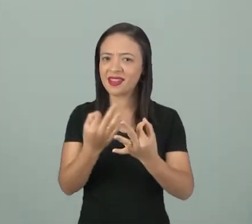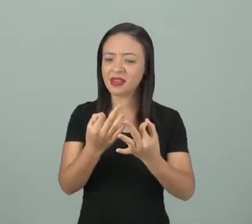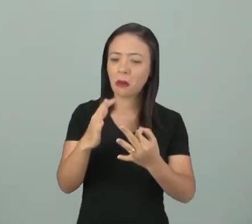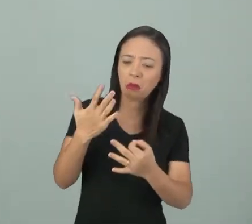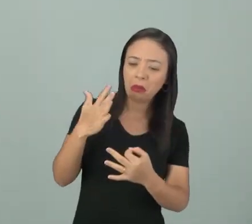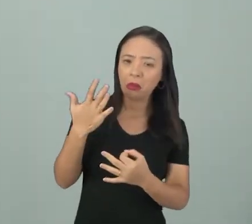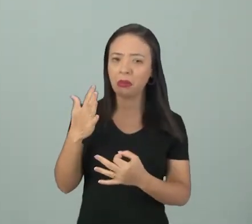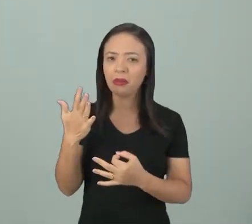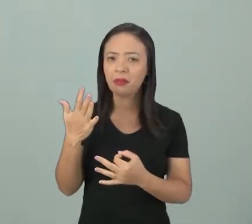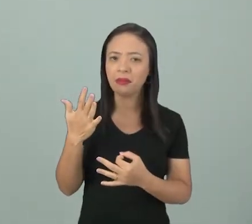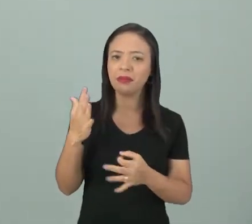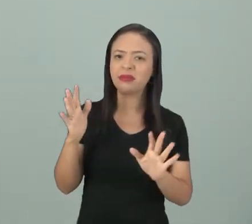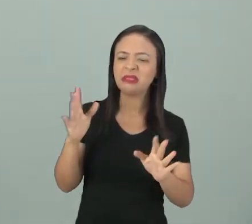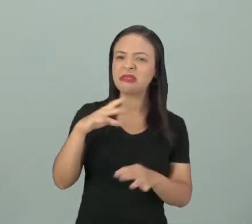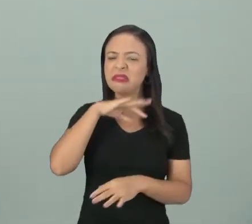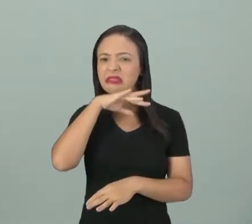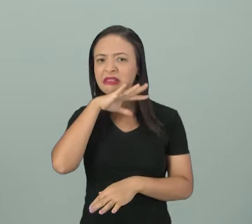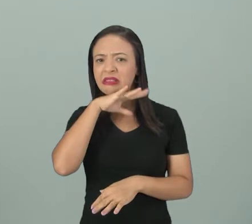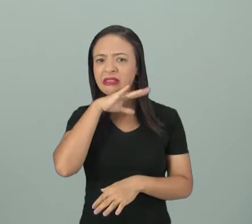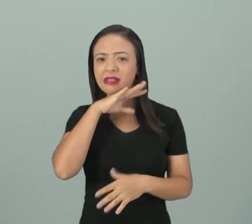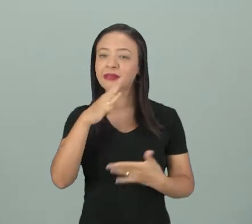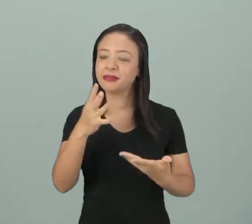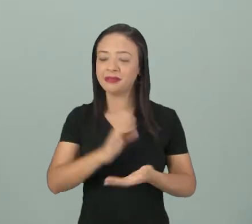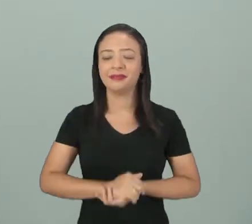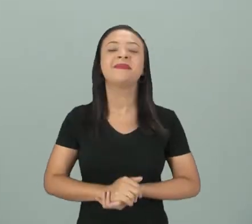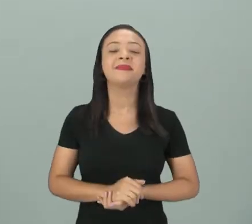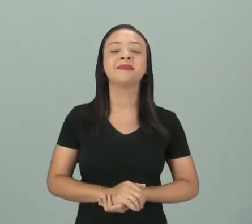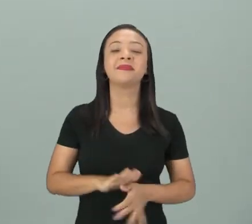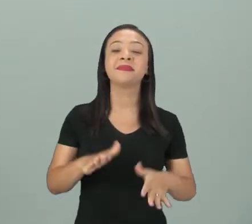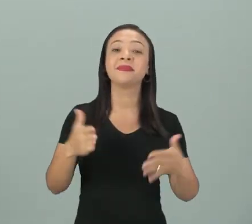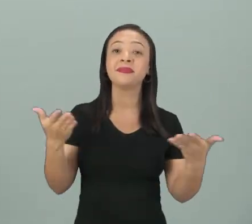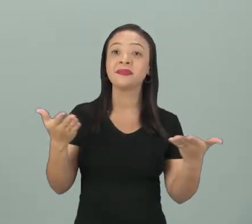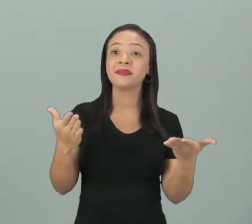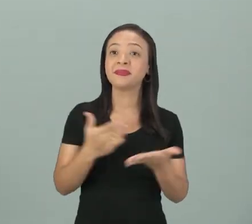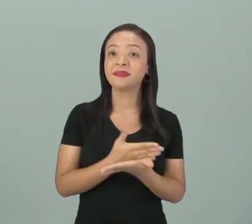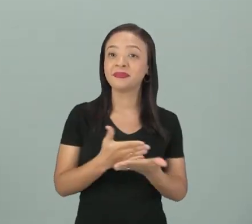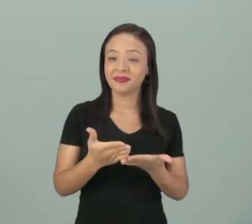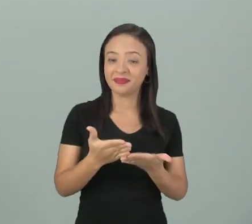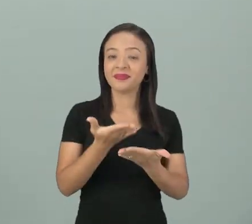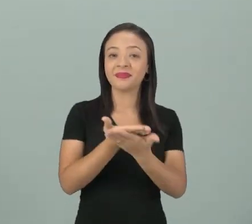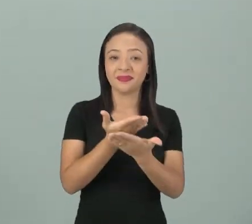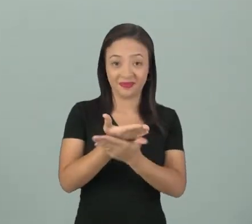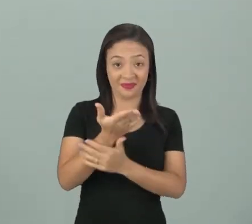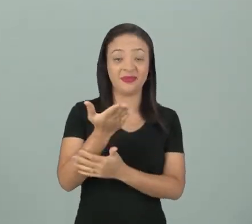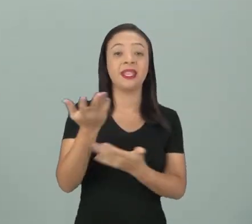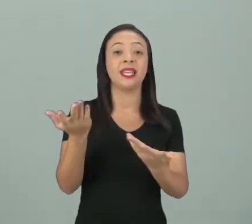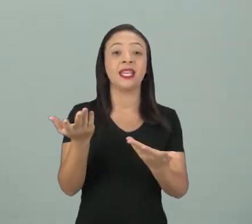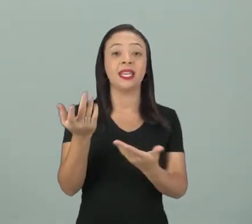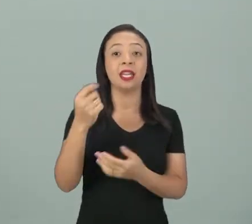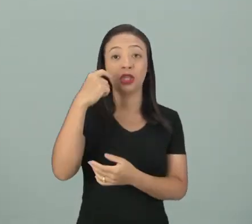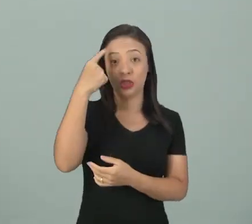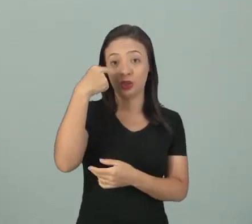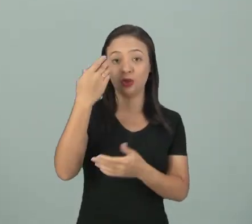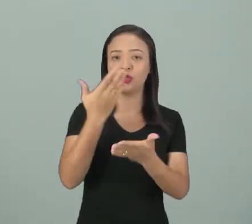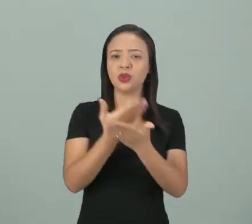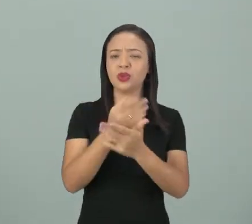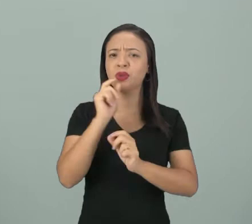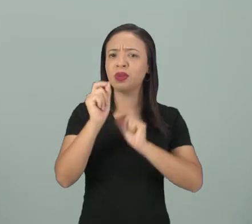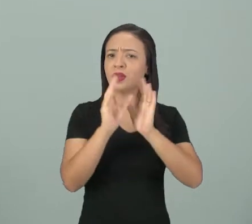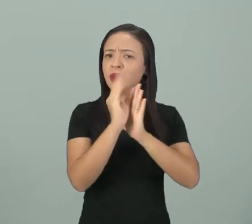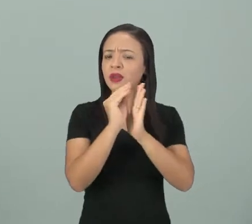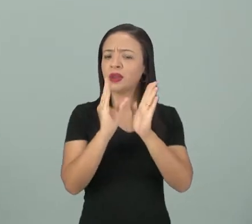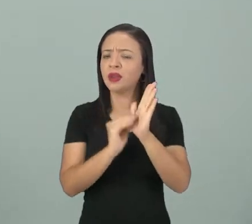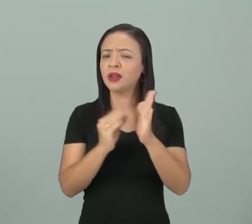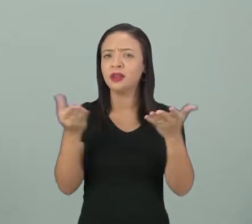regular, mal, fatal. Então, galerinha, vamos começar mais uma aula de espanhol. E qual conteúdo vamos estudar hoje?